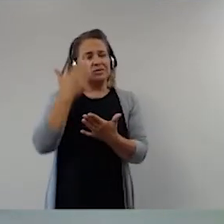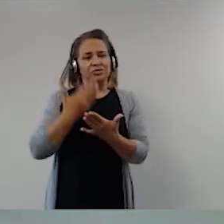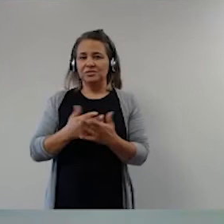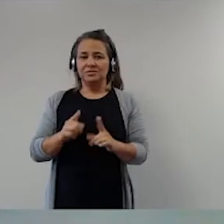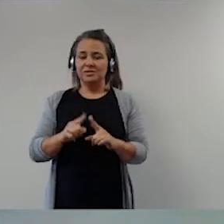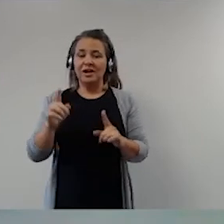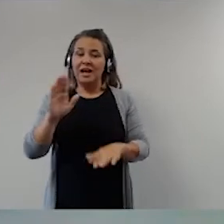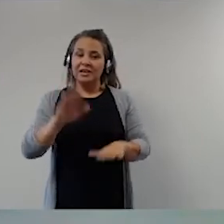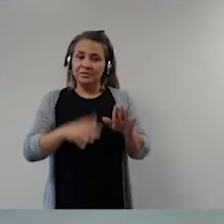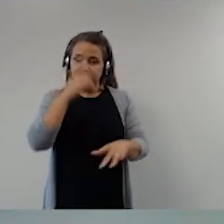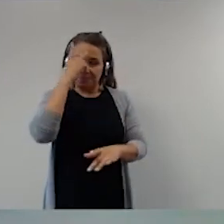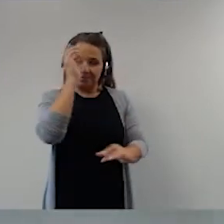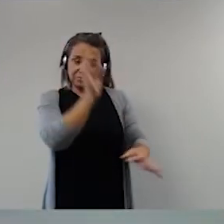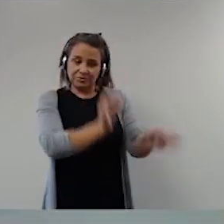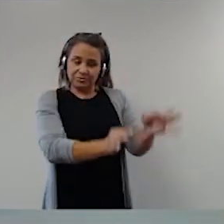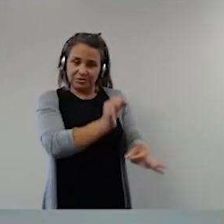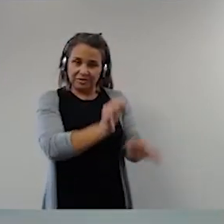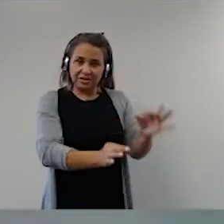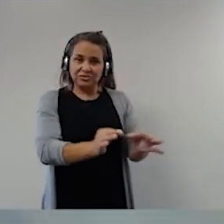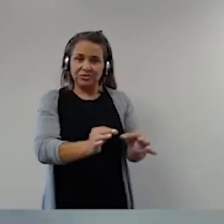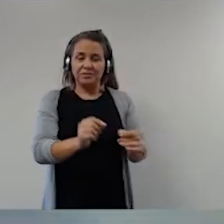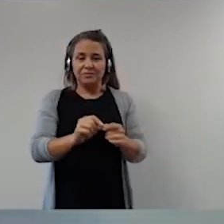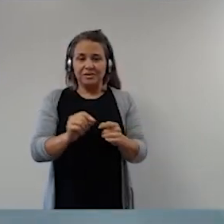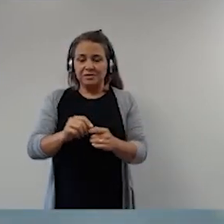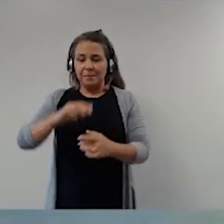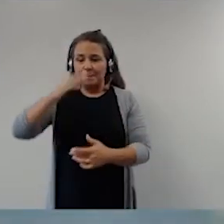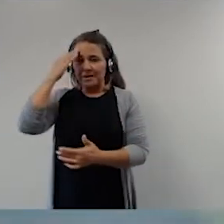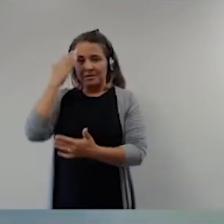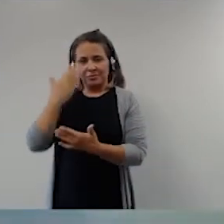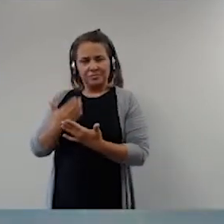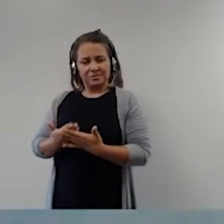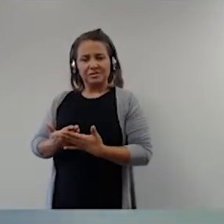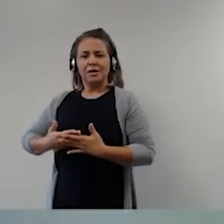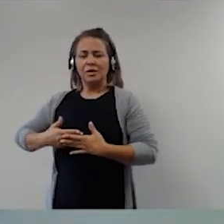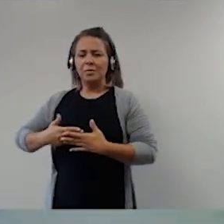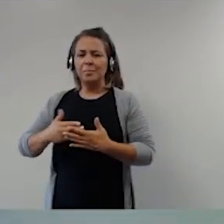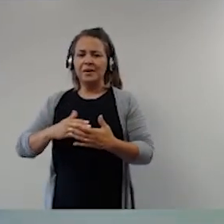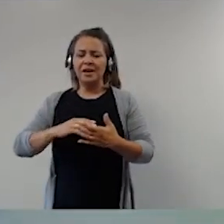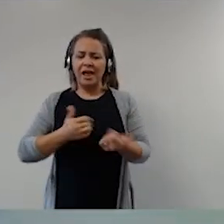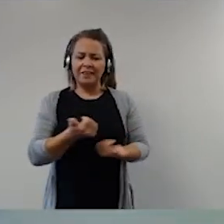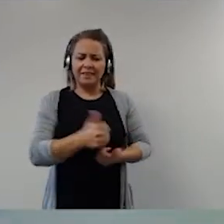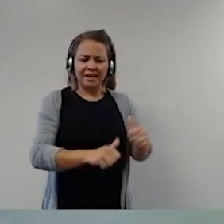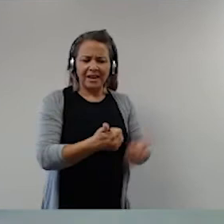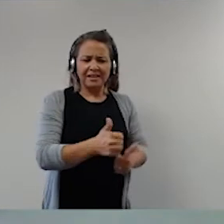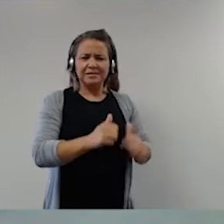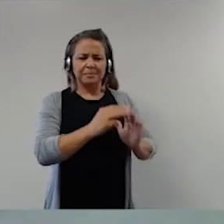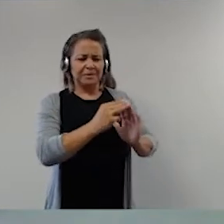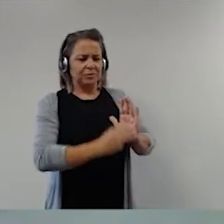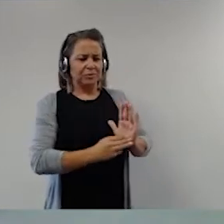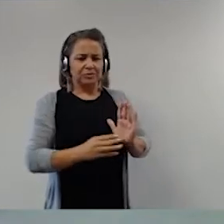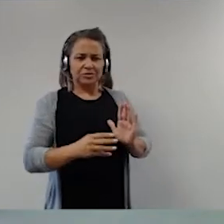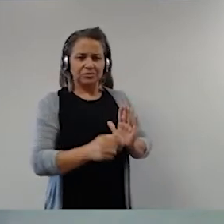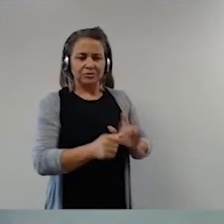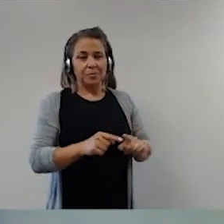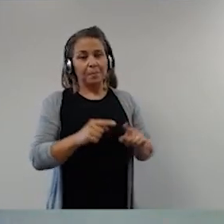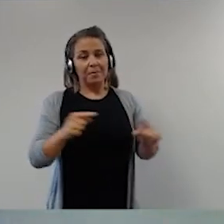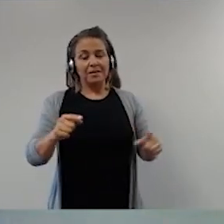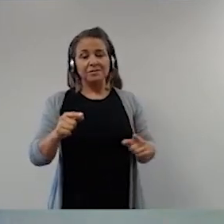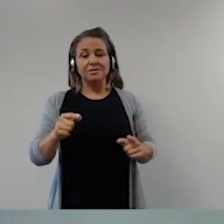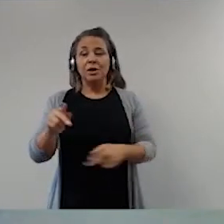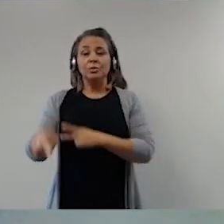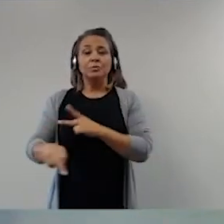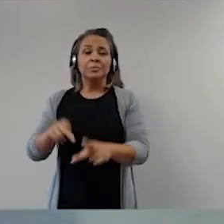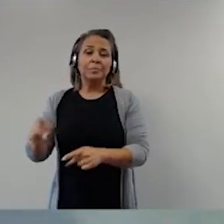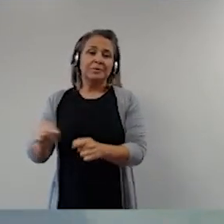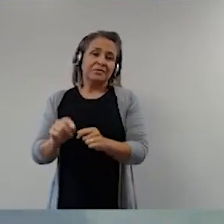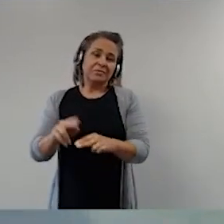para o acadêmico, ela é feita por convicção, pela análise biológica, pela metodologia, etc. Mas no popular, ela acaba